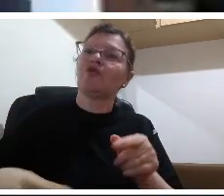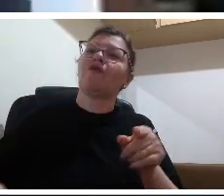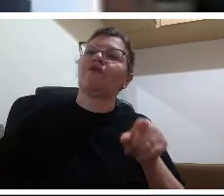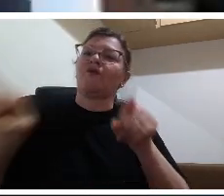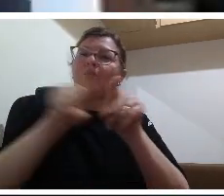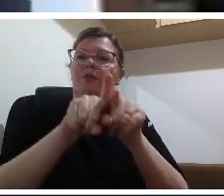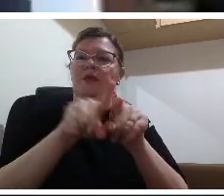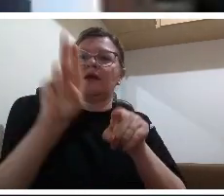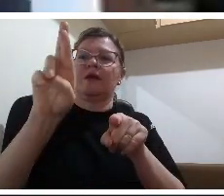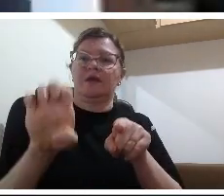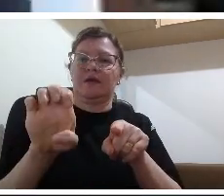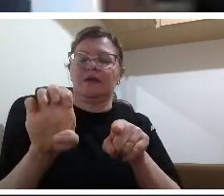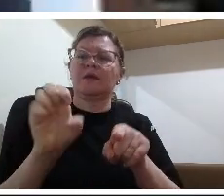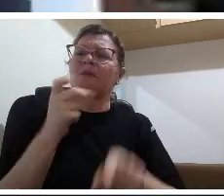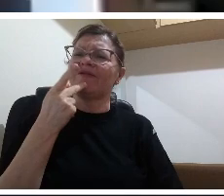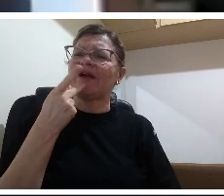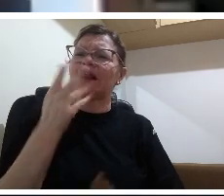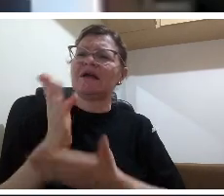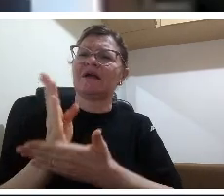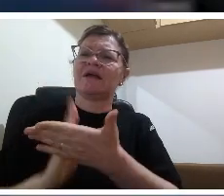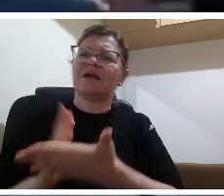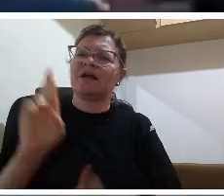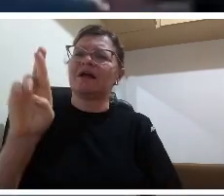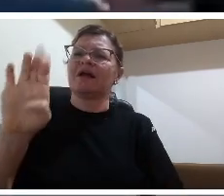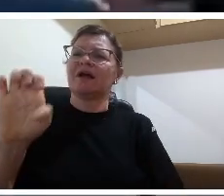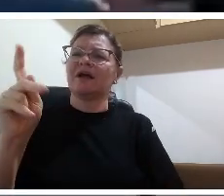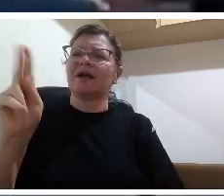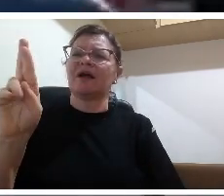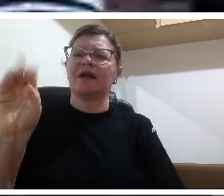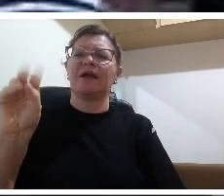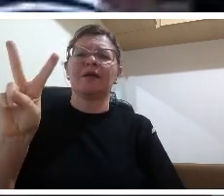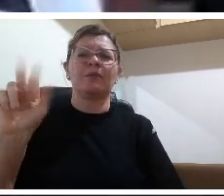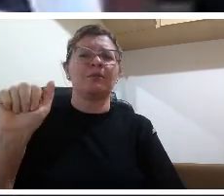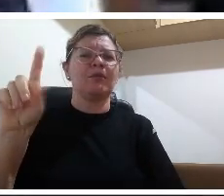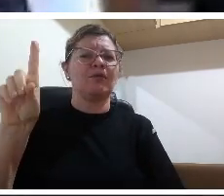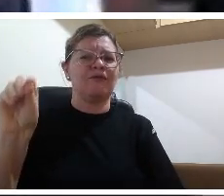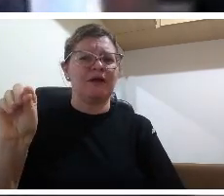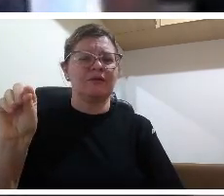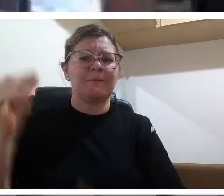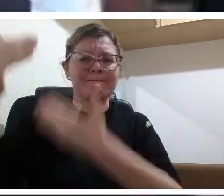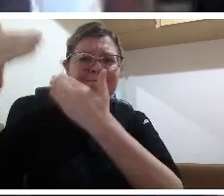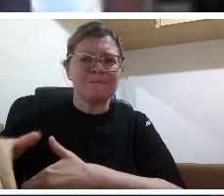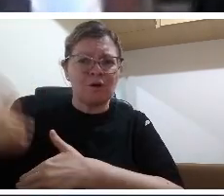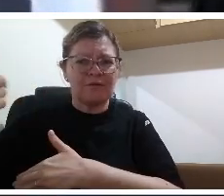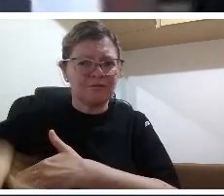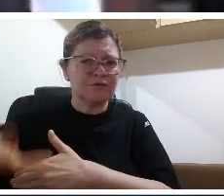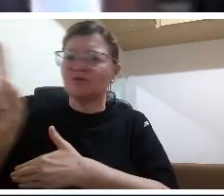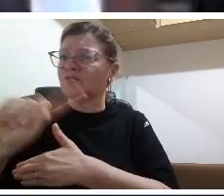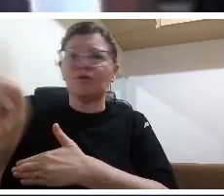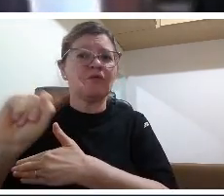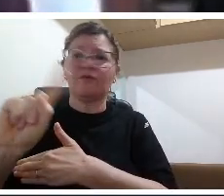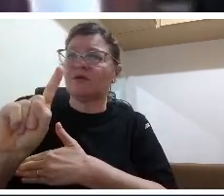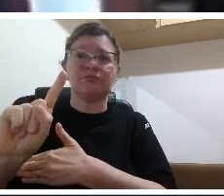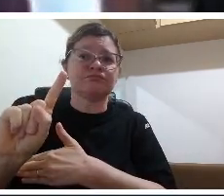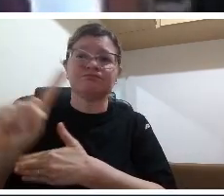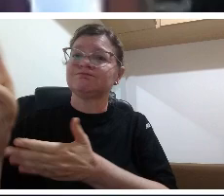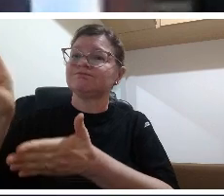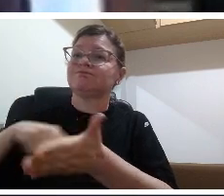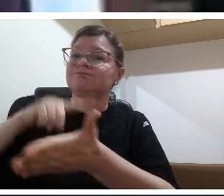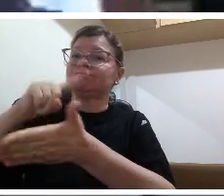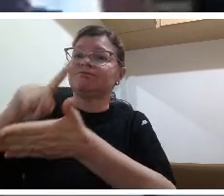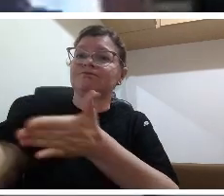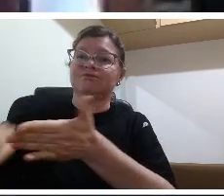não faz referência a avaliação faz referência a prova o aluno fez prova você está reprovado ou